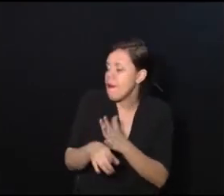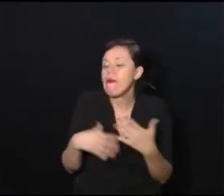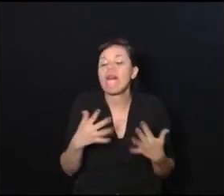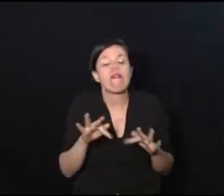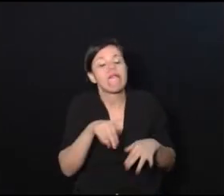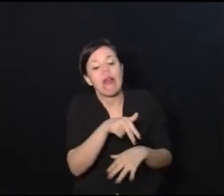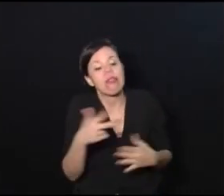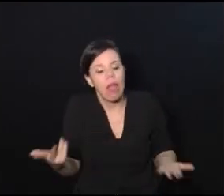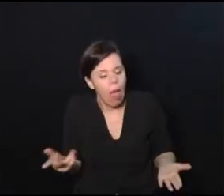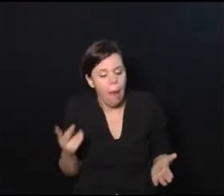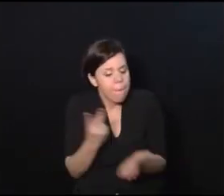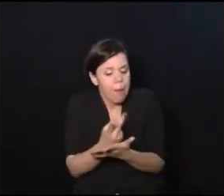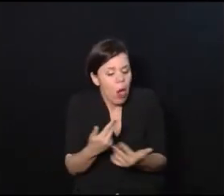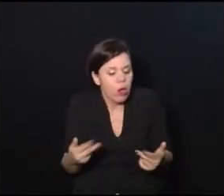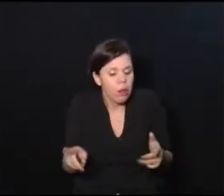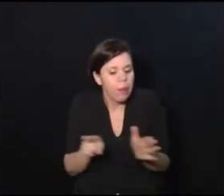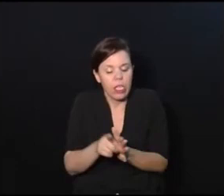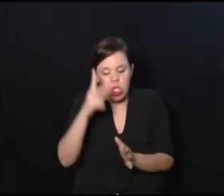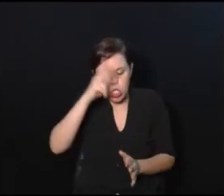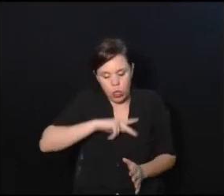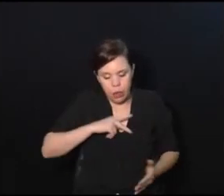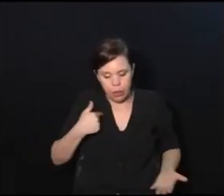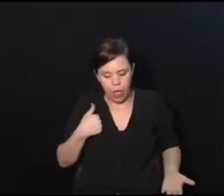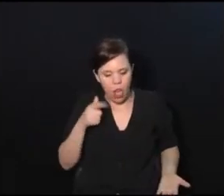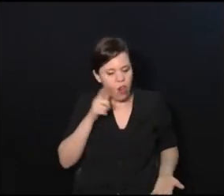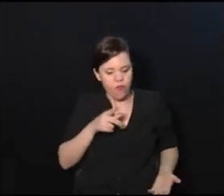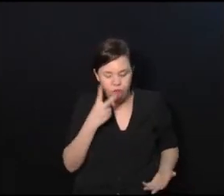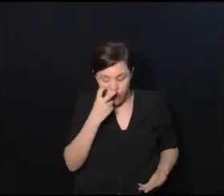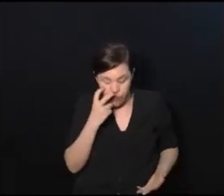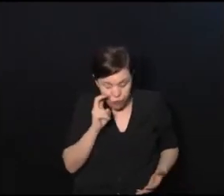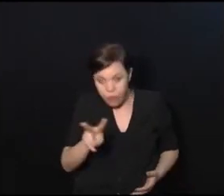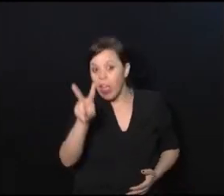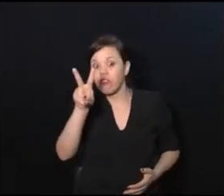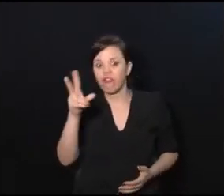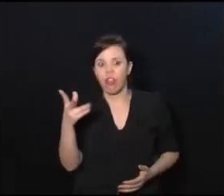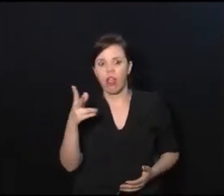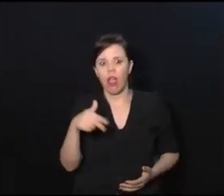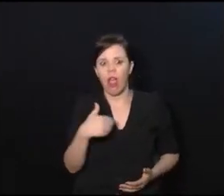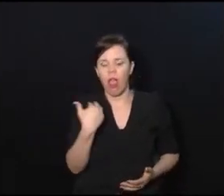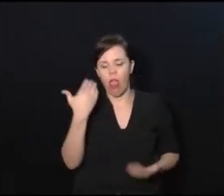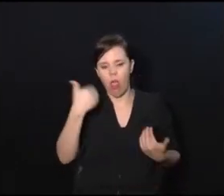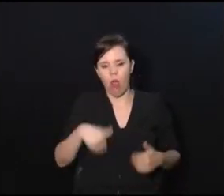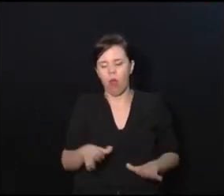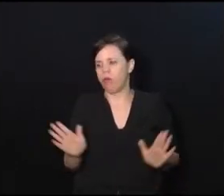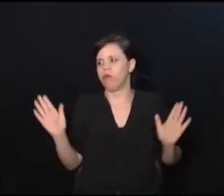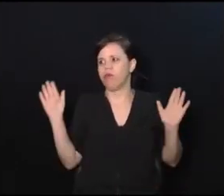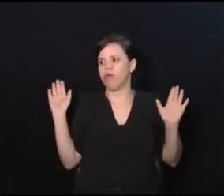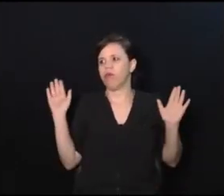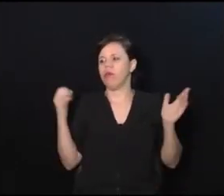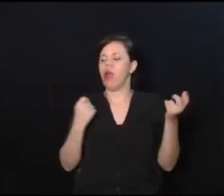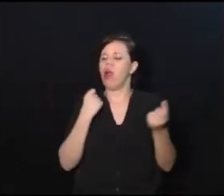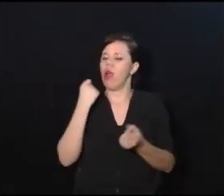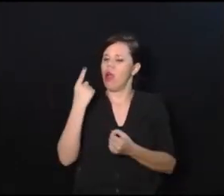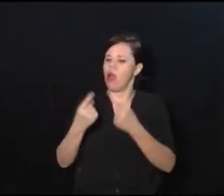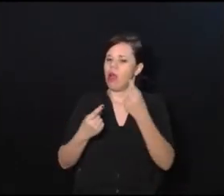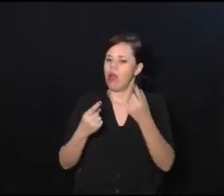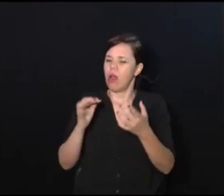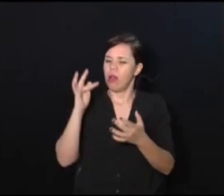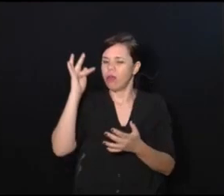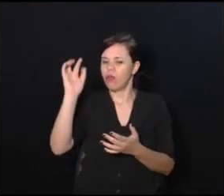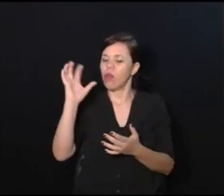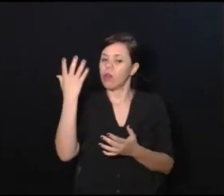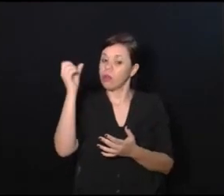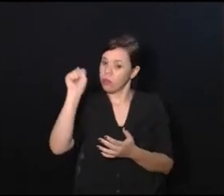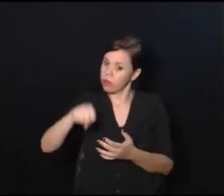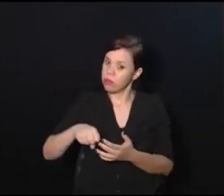a mesma coisa de perguntar sobre mim, mas Wagner não vai enxergar? É assim, algum dia, pode ser que sim,